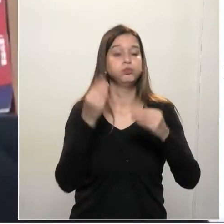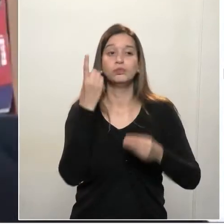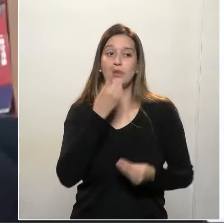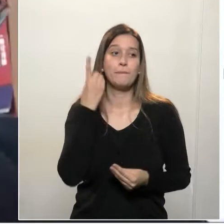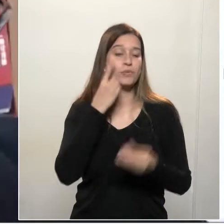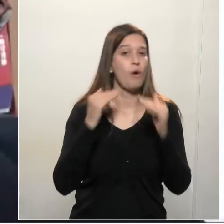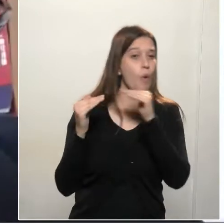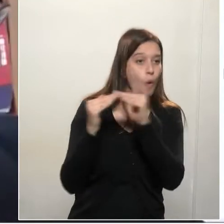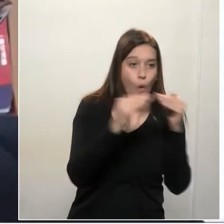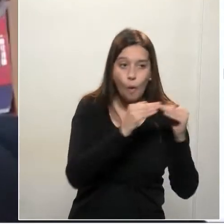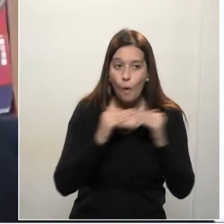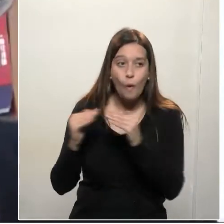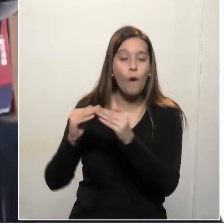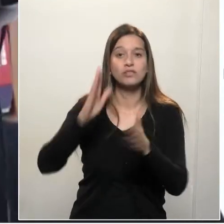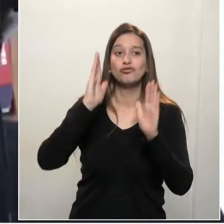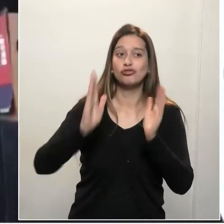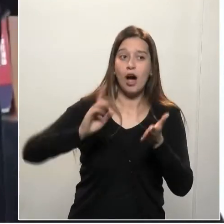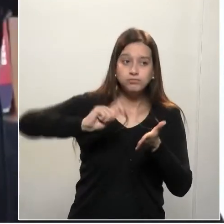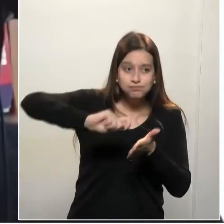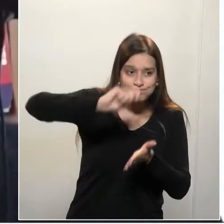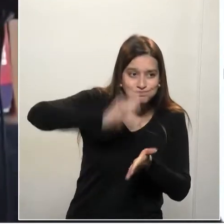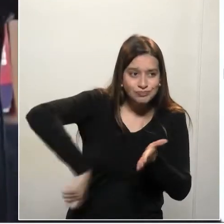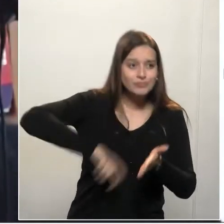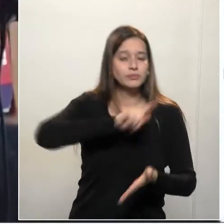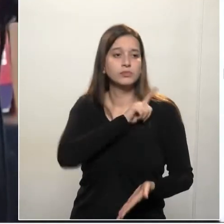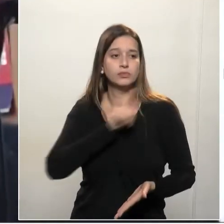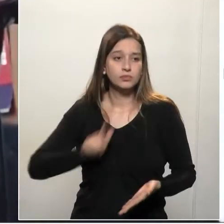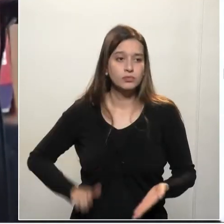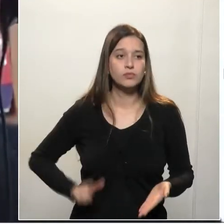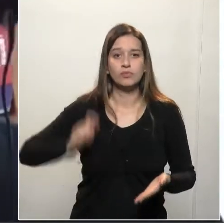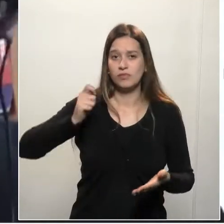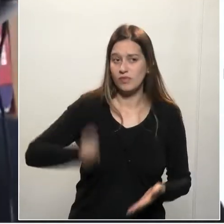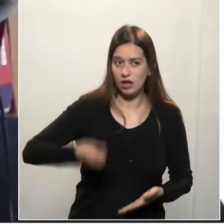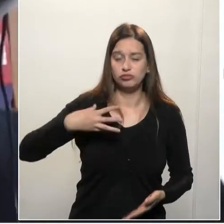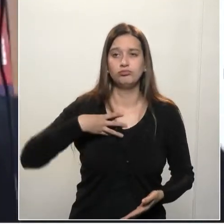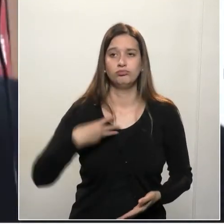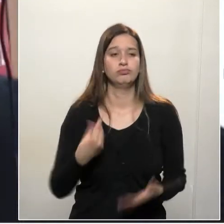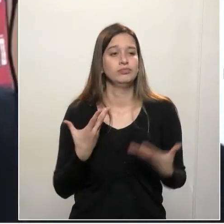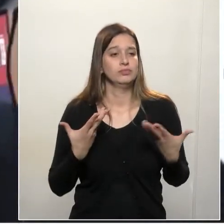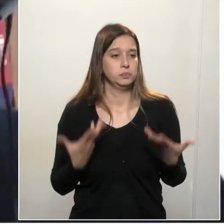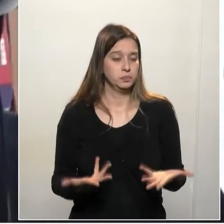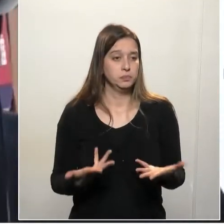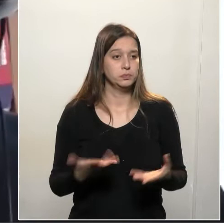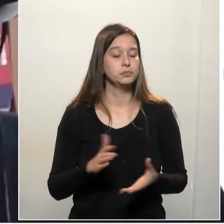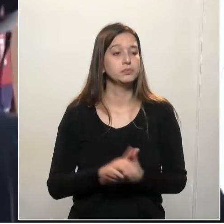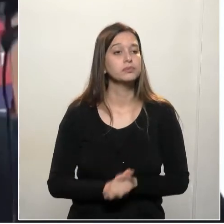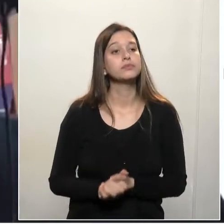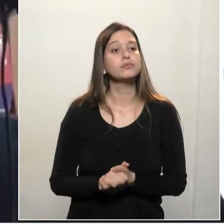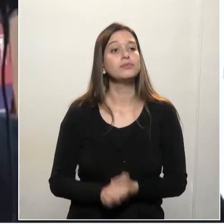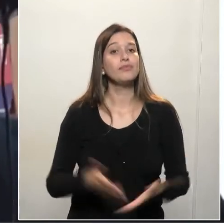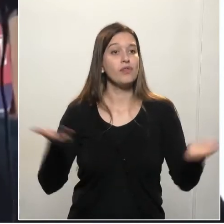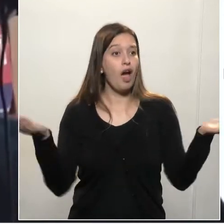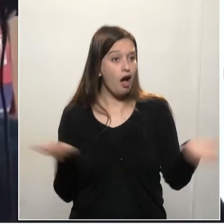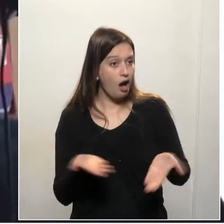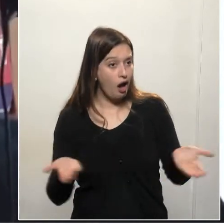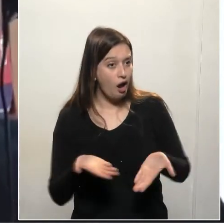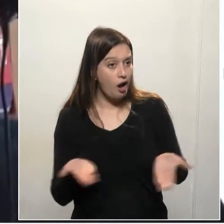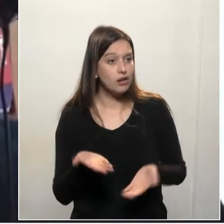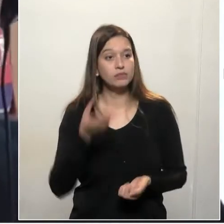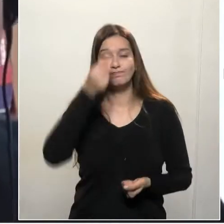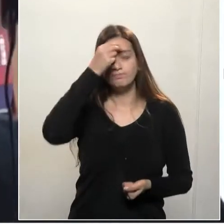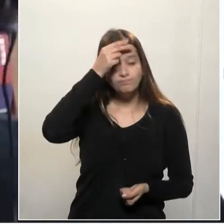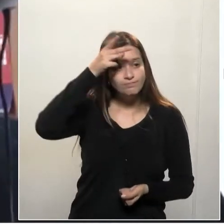sancionado pelo governador do estado, Ratinho Fúnior. E acontece que o prefeito, no seu